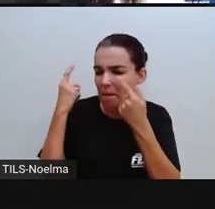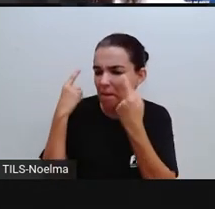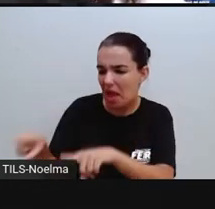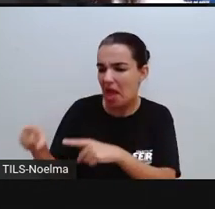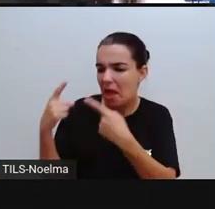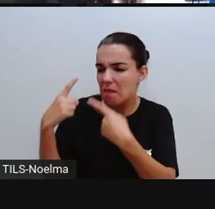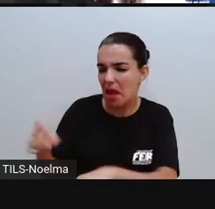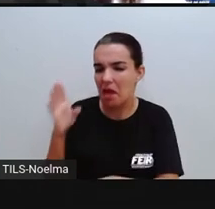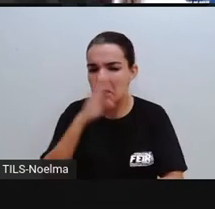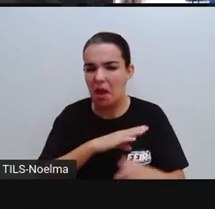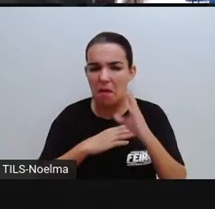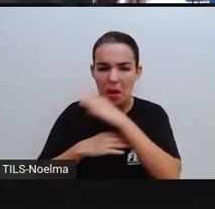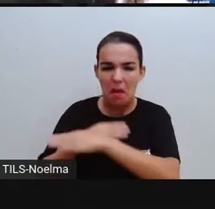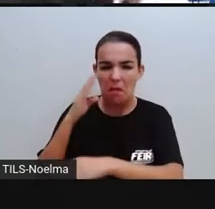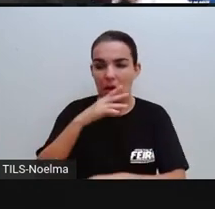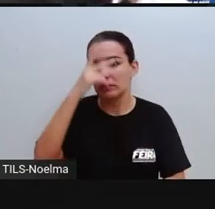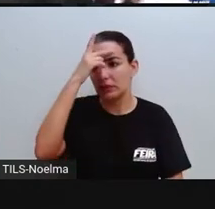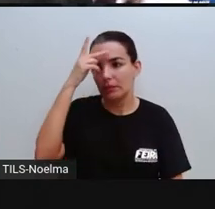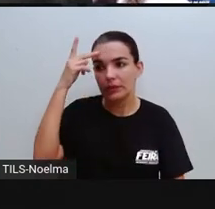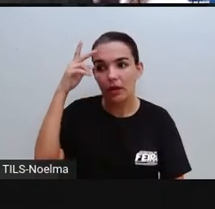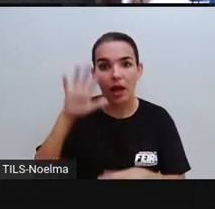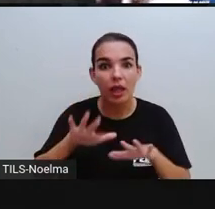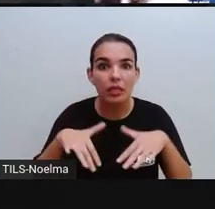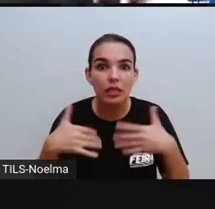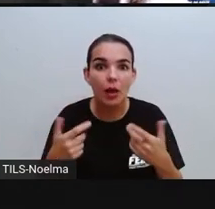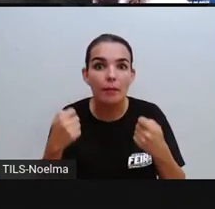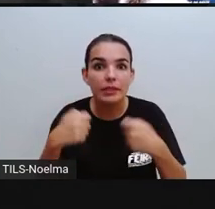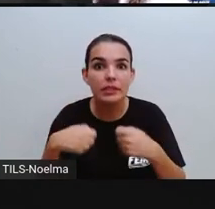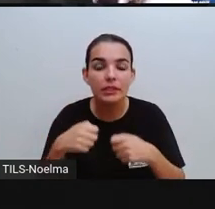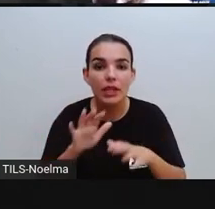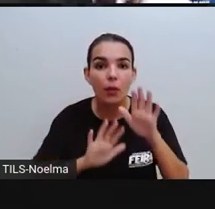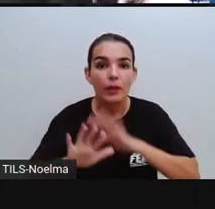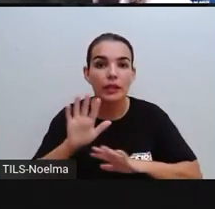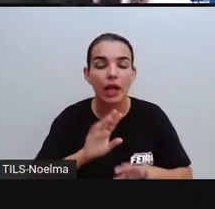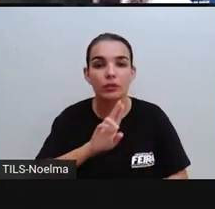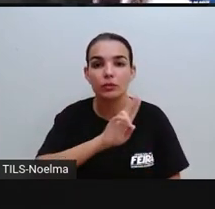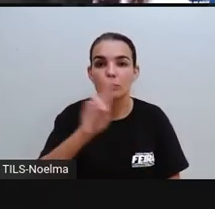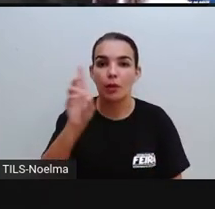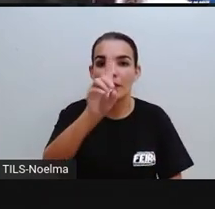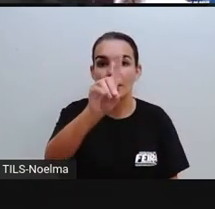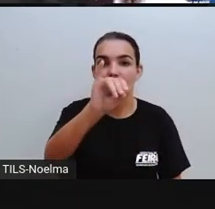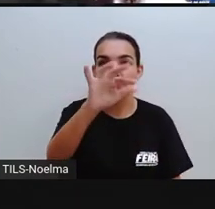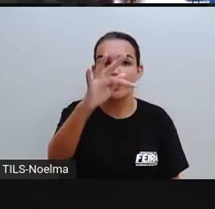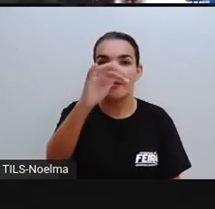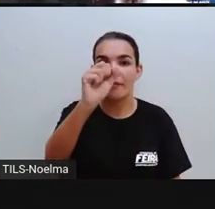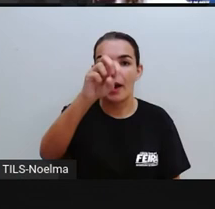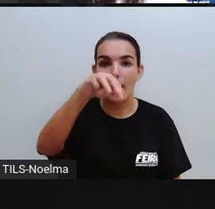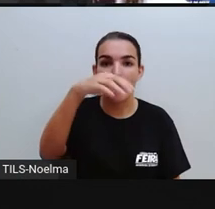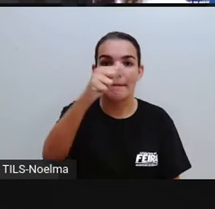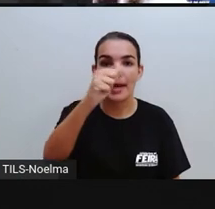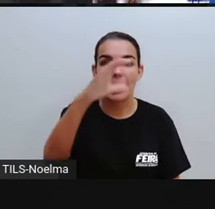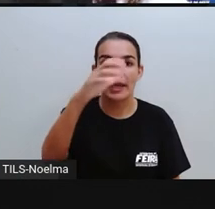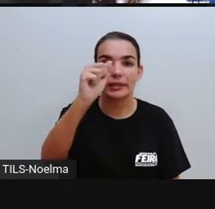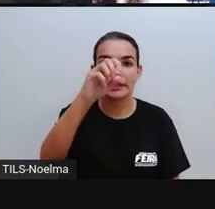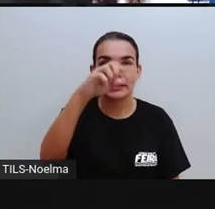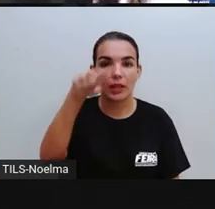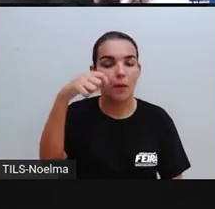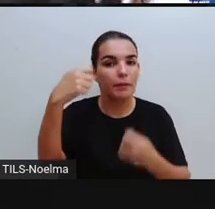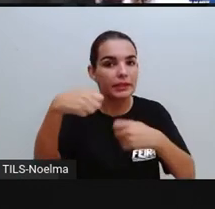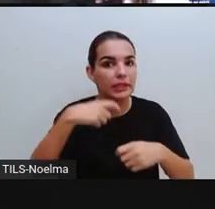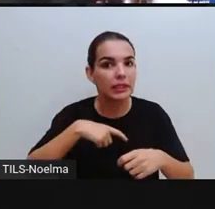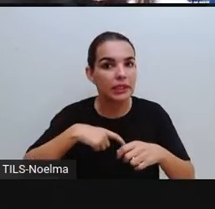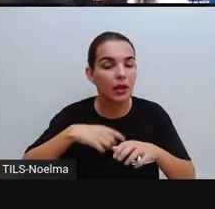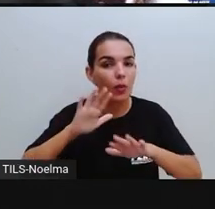que ter cuidado, porque a gente tem que saber que difamação é crime também, né, e a gente tem que ter cuidado